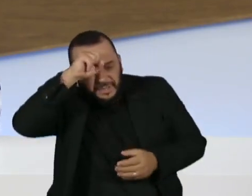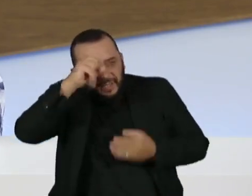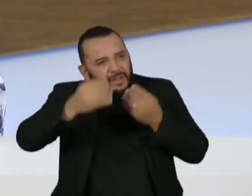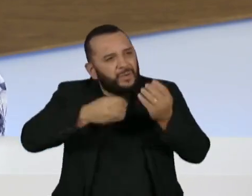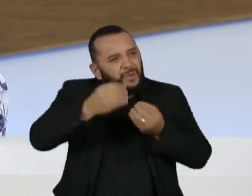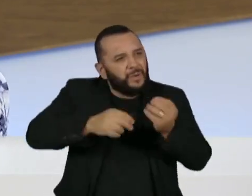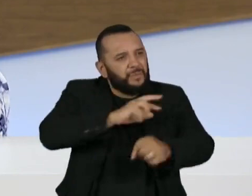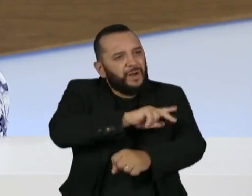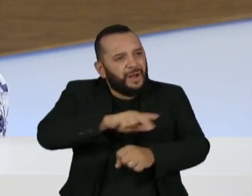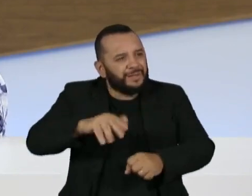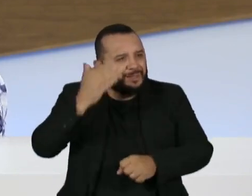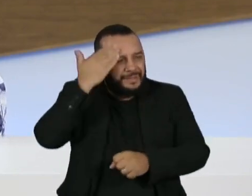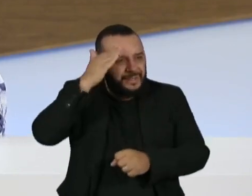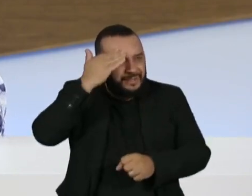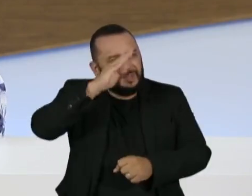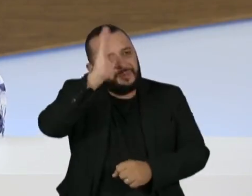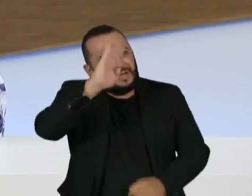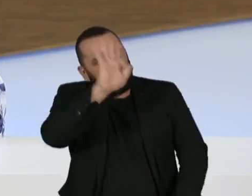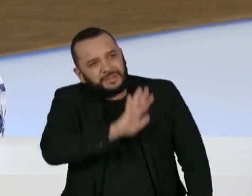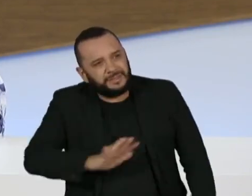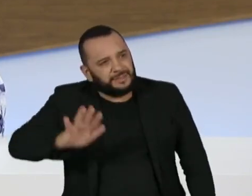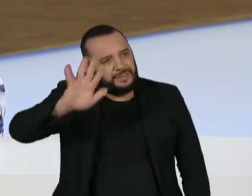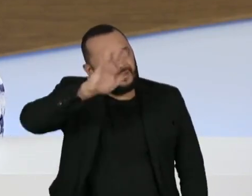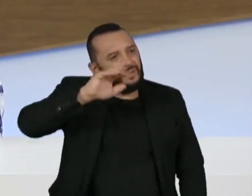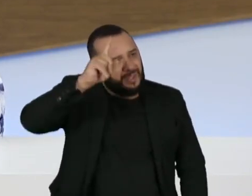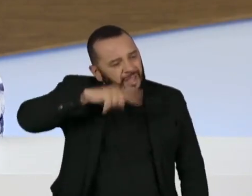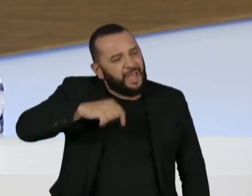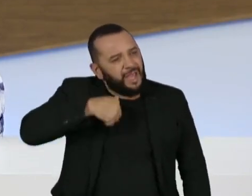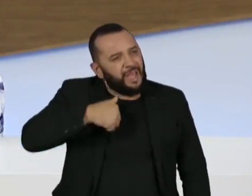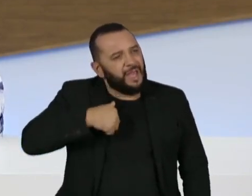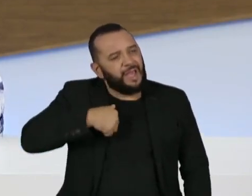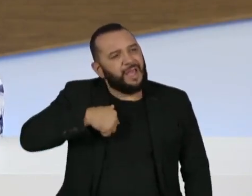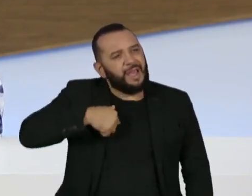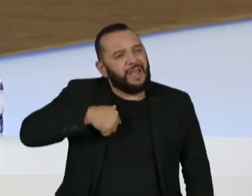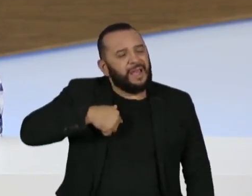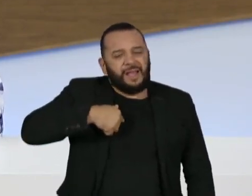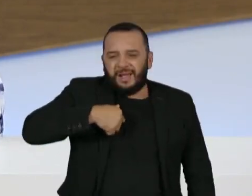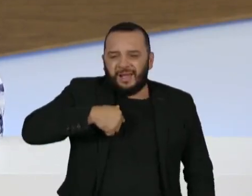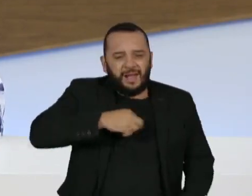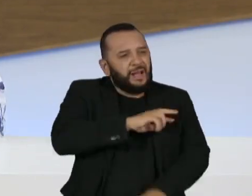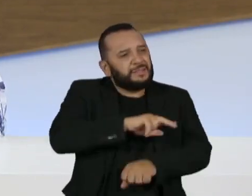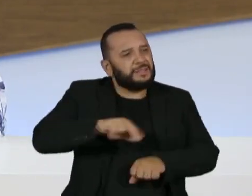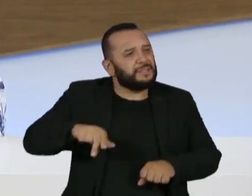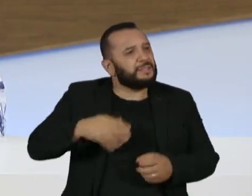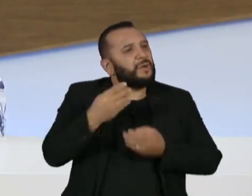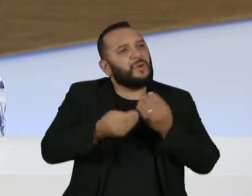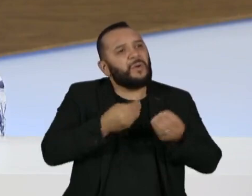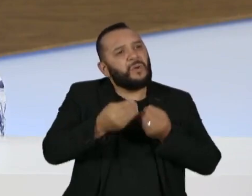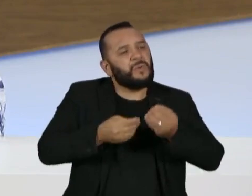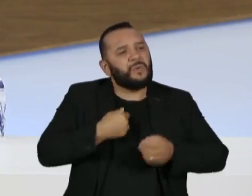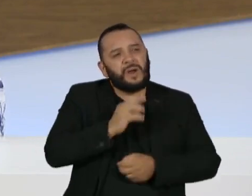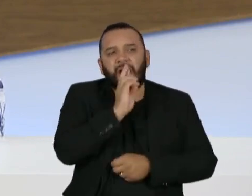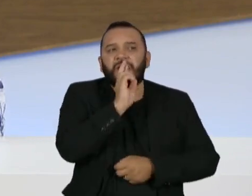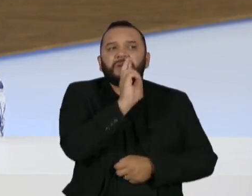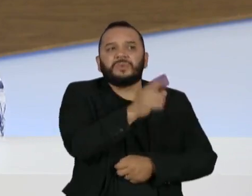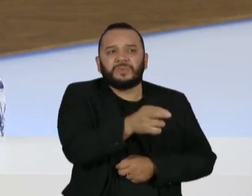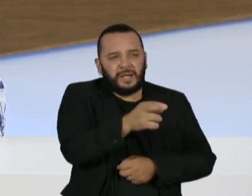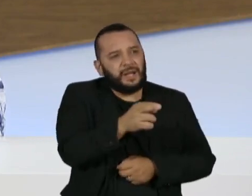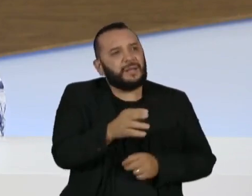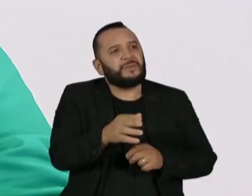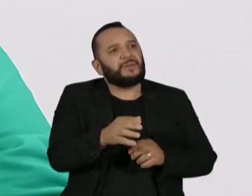Brasil que é racista. O que que te trouxe com o resultado do seu exame de